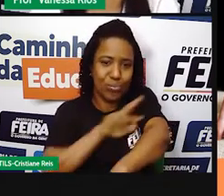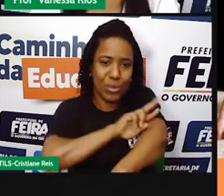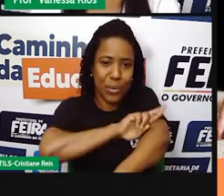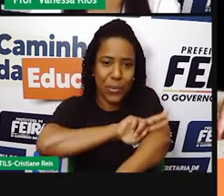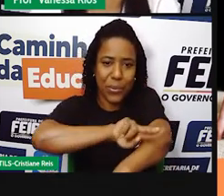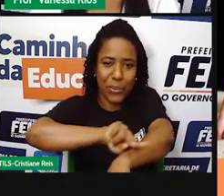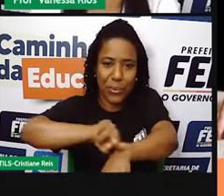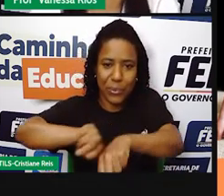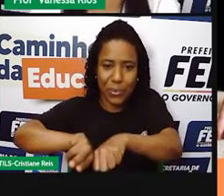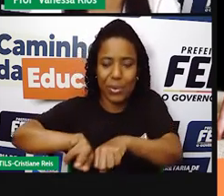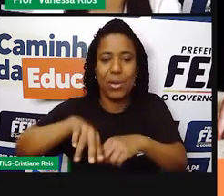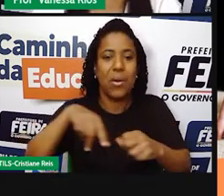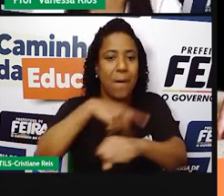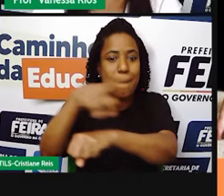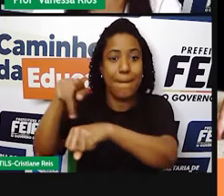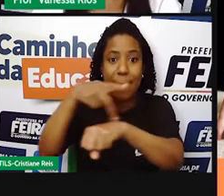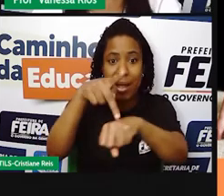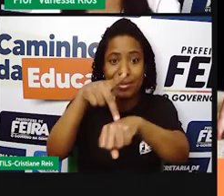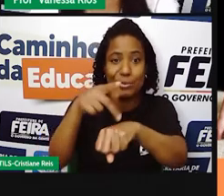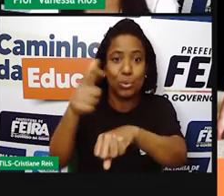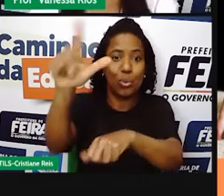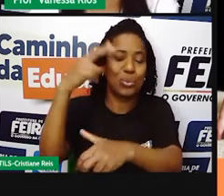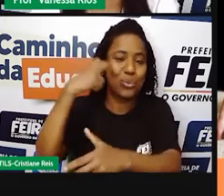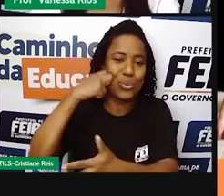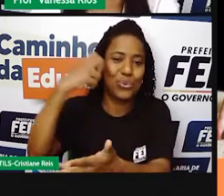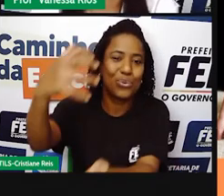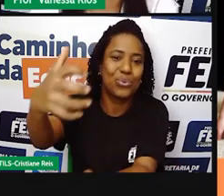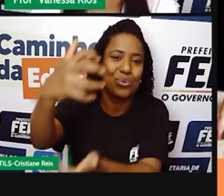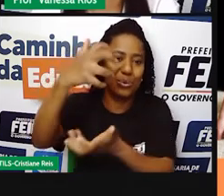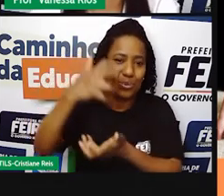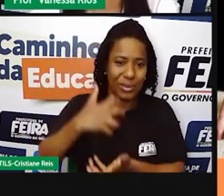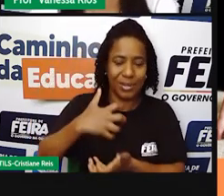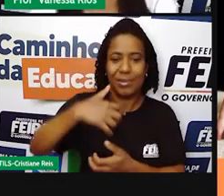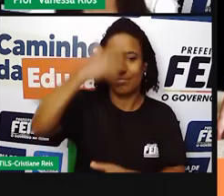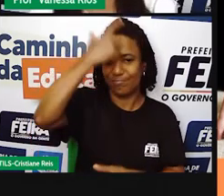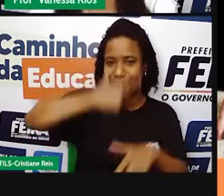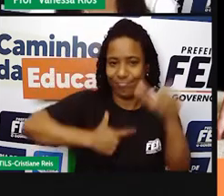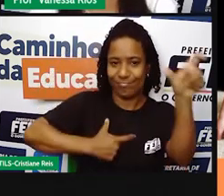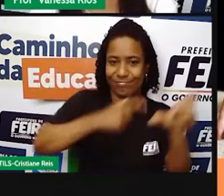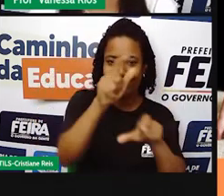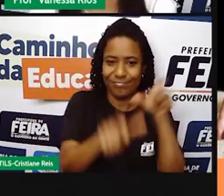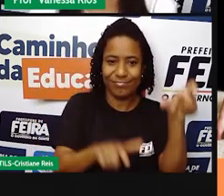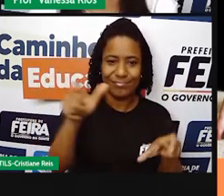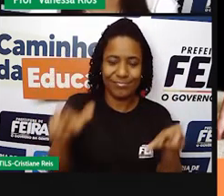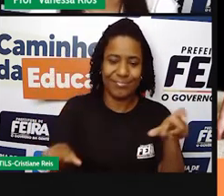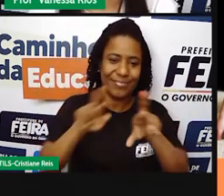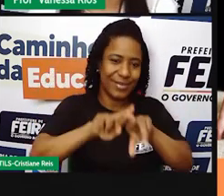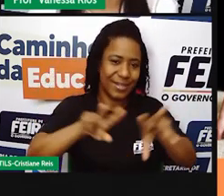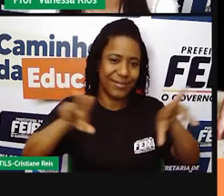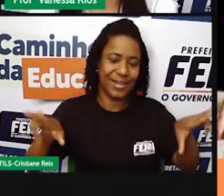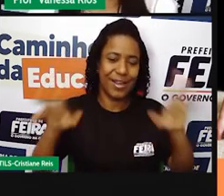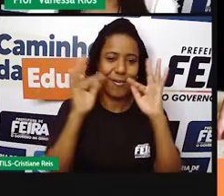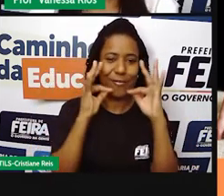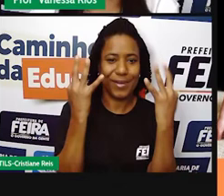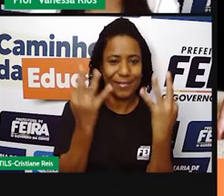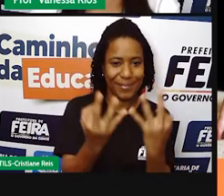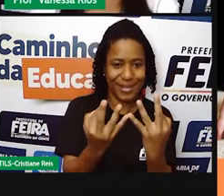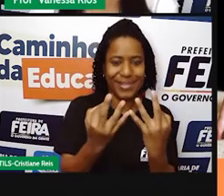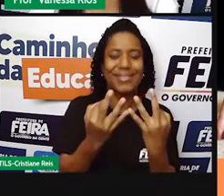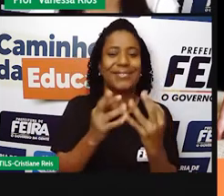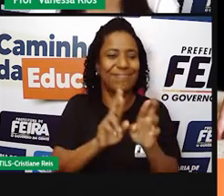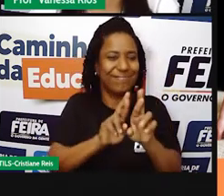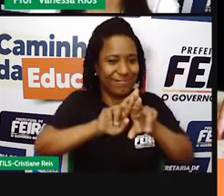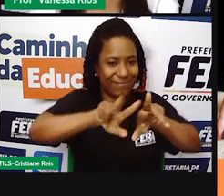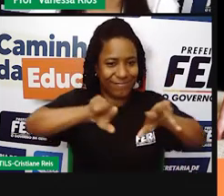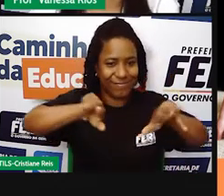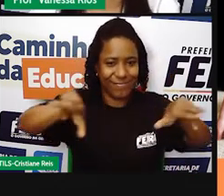todas alterações e questões diferentes que fazem com que as organizações familiares também ganhem aí essas